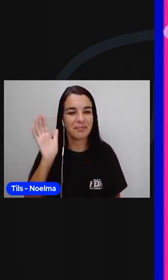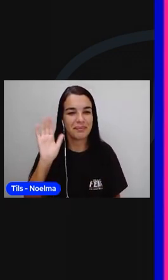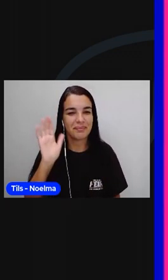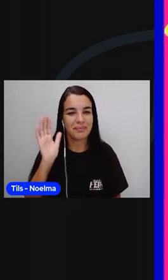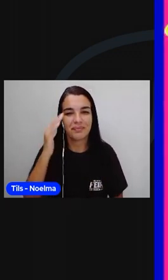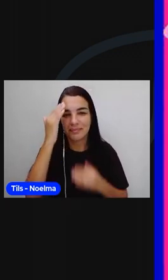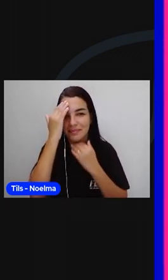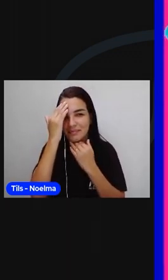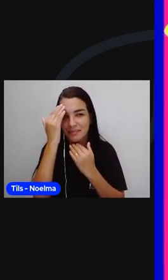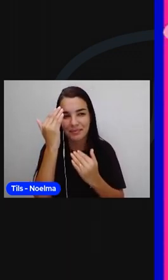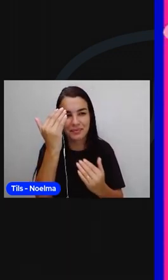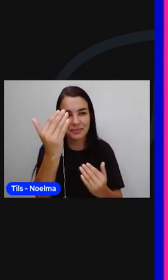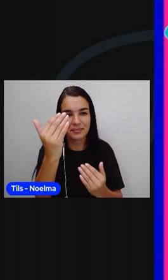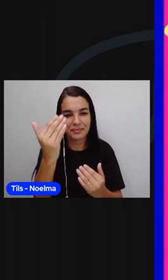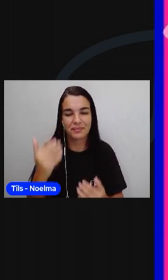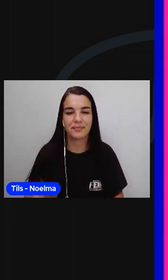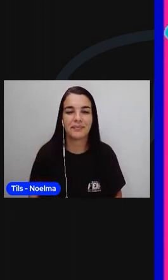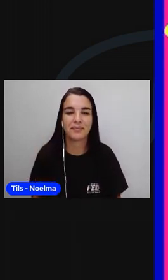Obrigada por assistir.